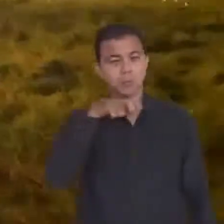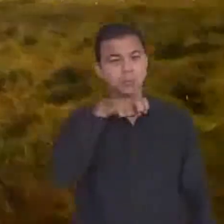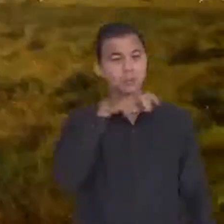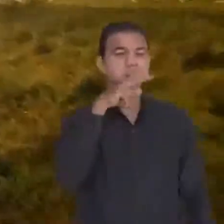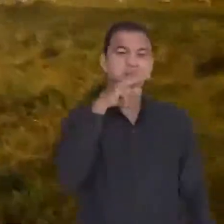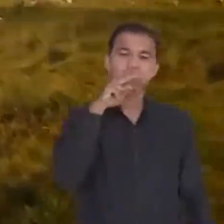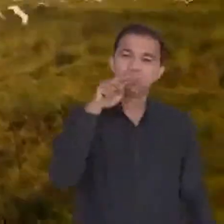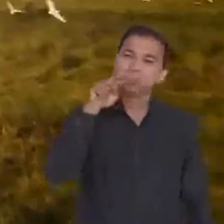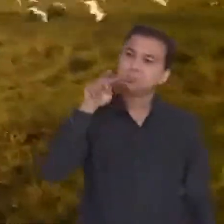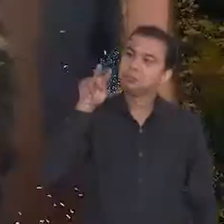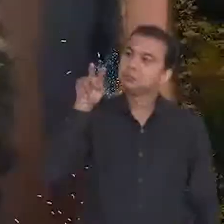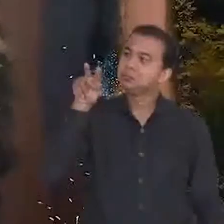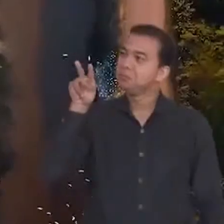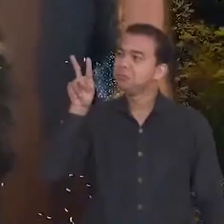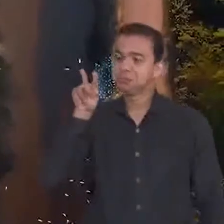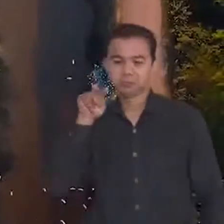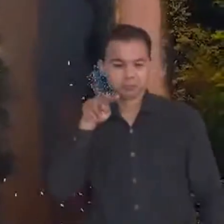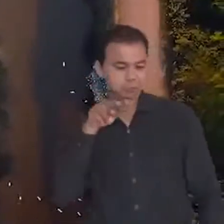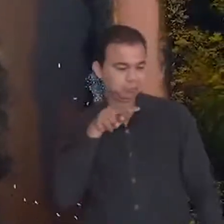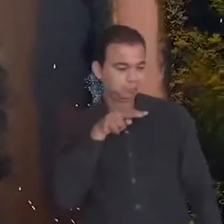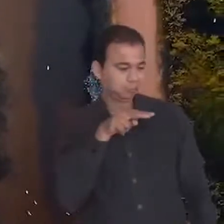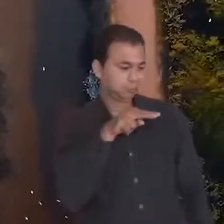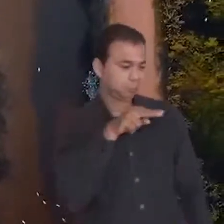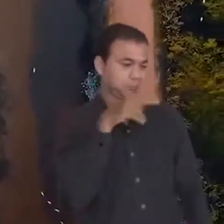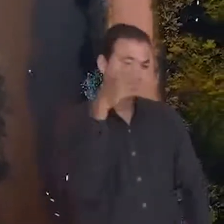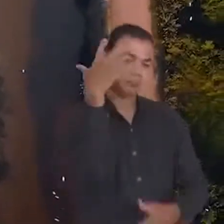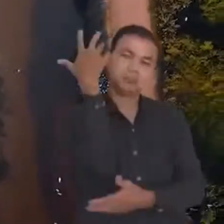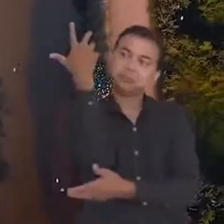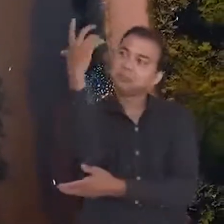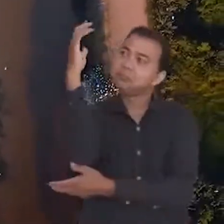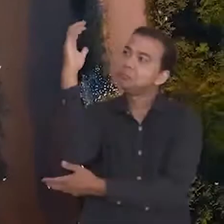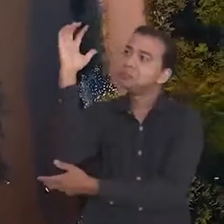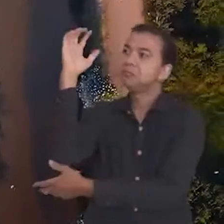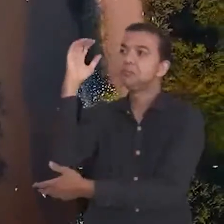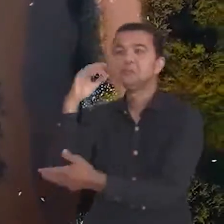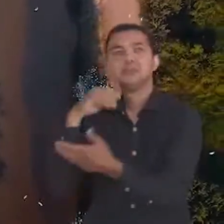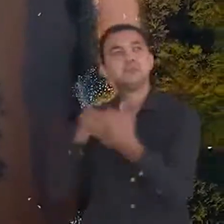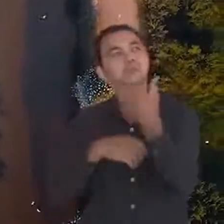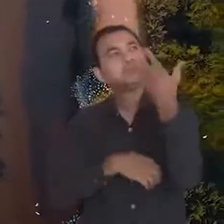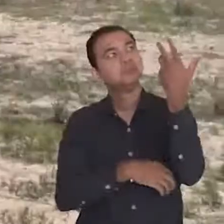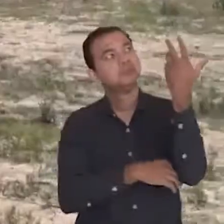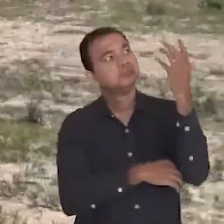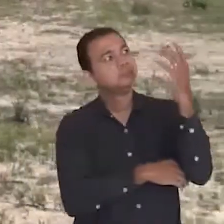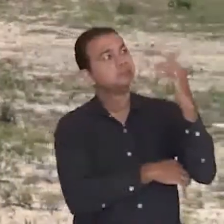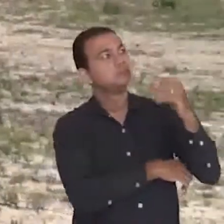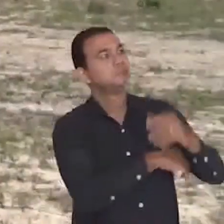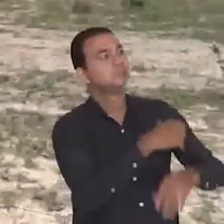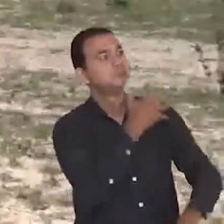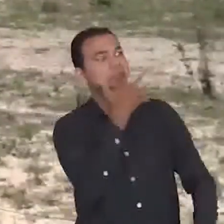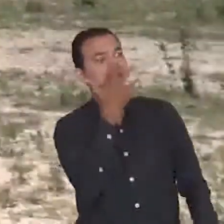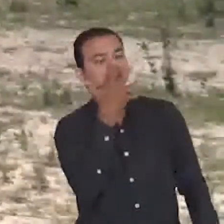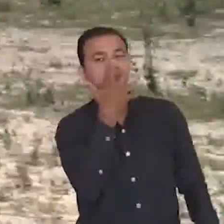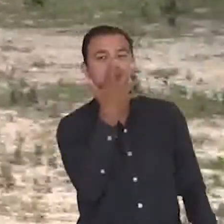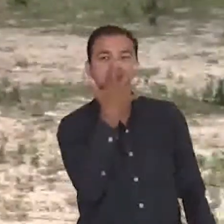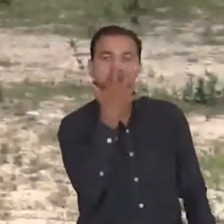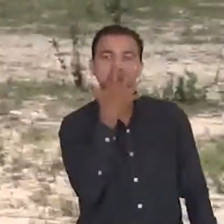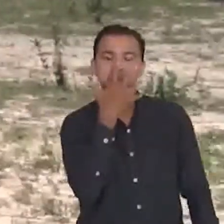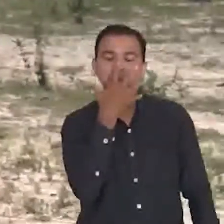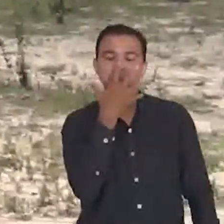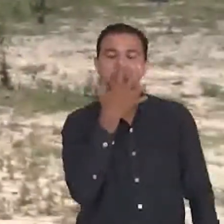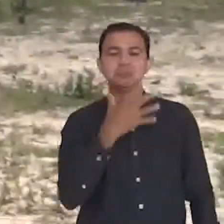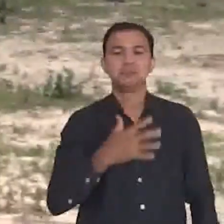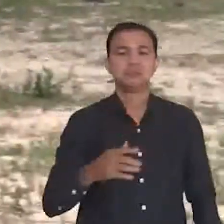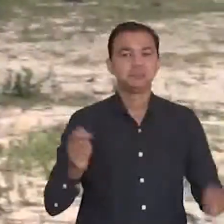contemplar a natureza e observar os animais que ali vivem. Pensando nisso, outra obra realizada na